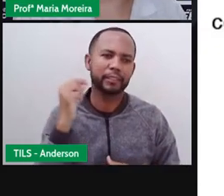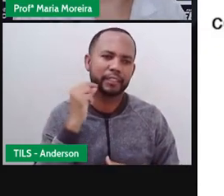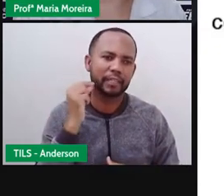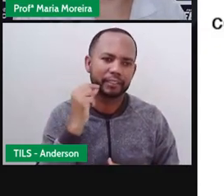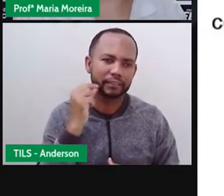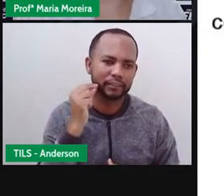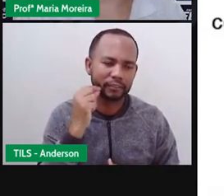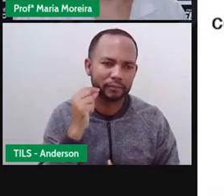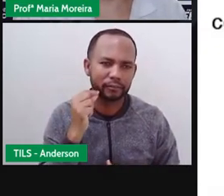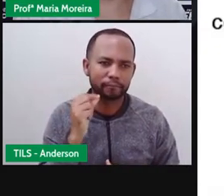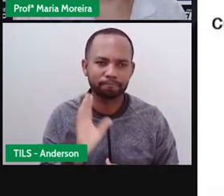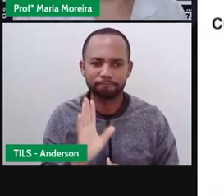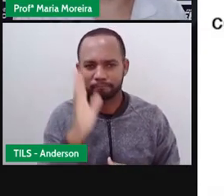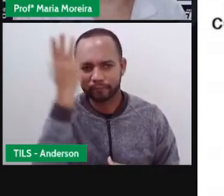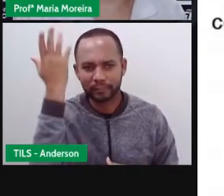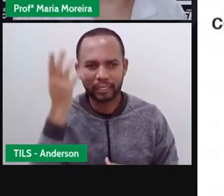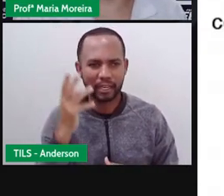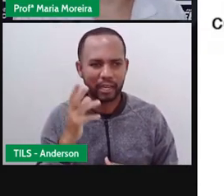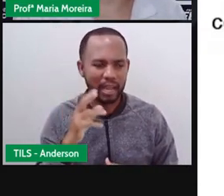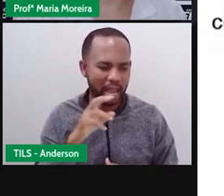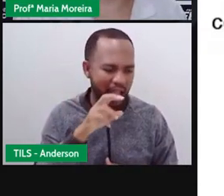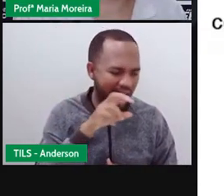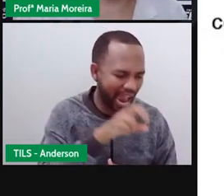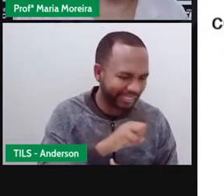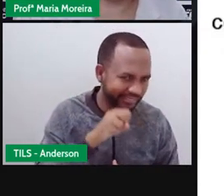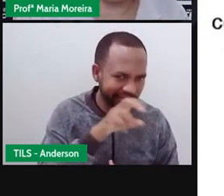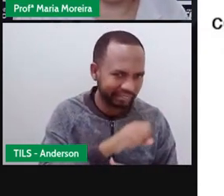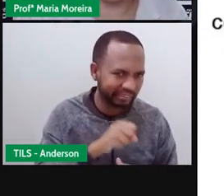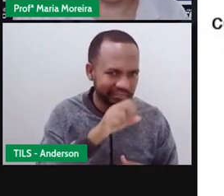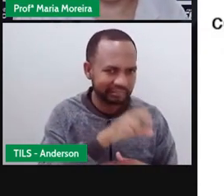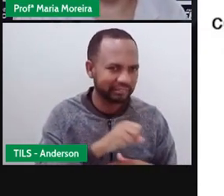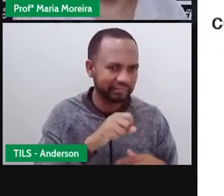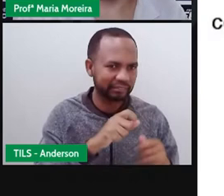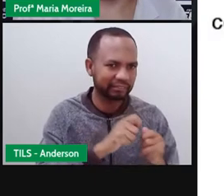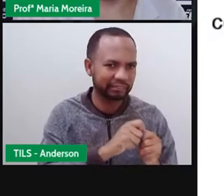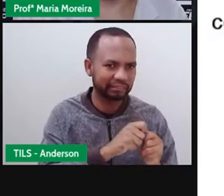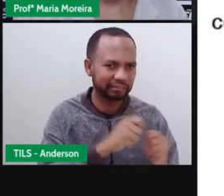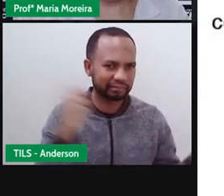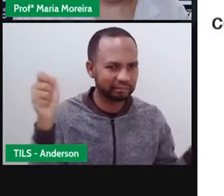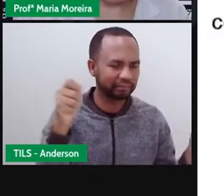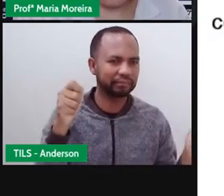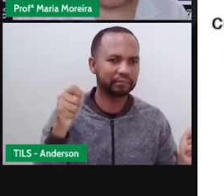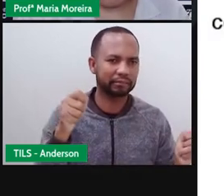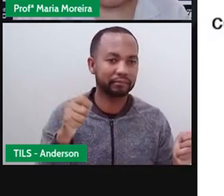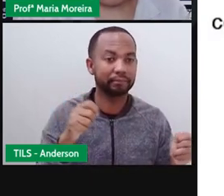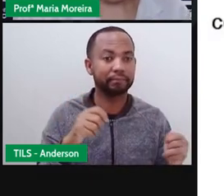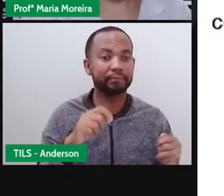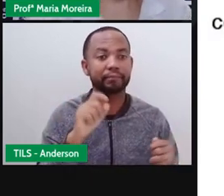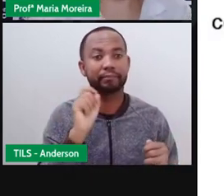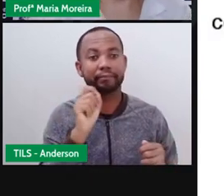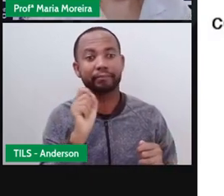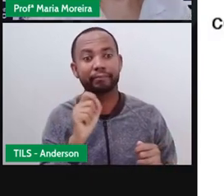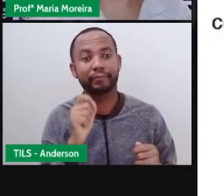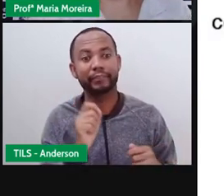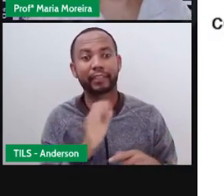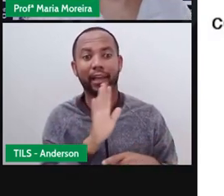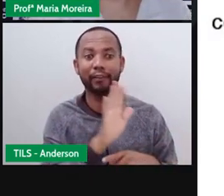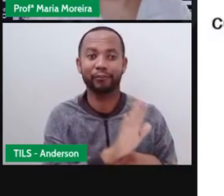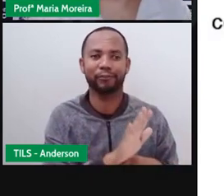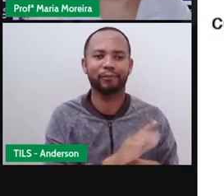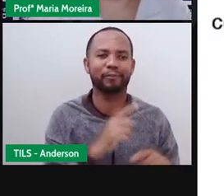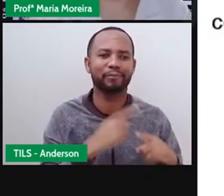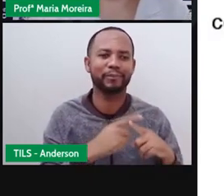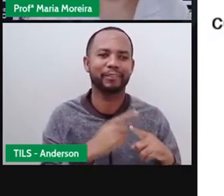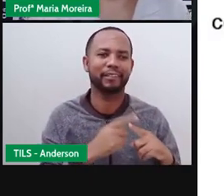seus dentes afiados, roeu as cordas e soltou o leão. Moral, uma boa ação